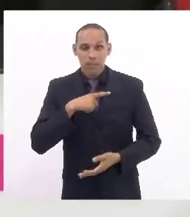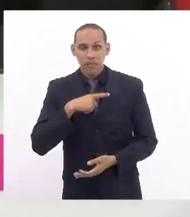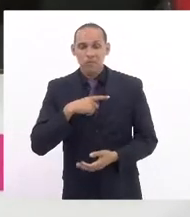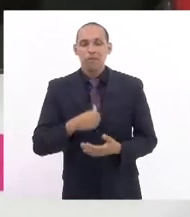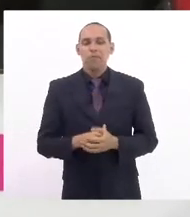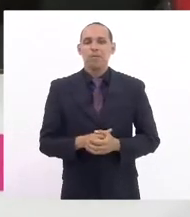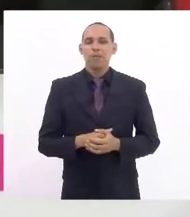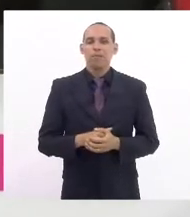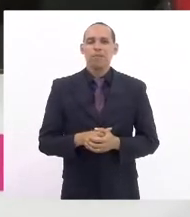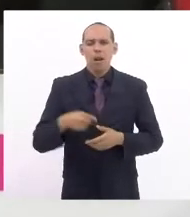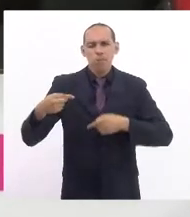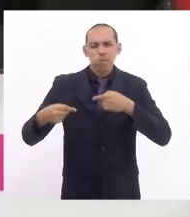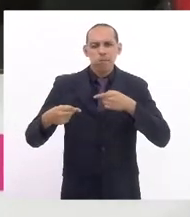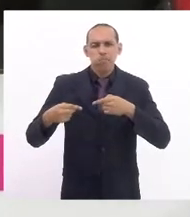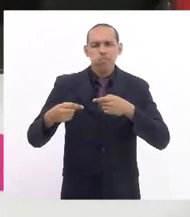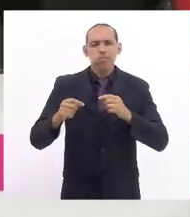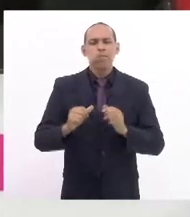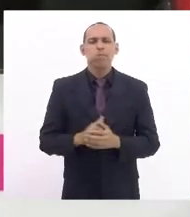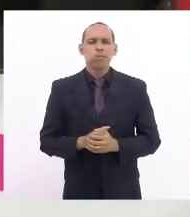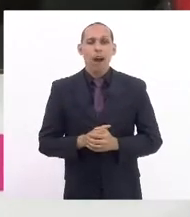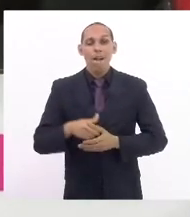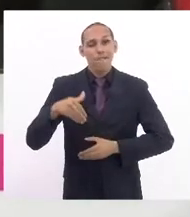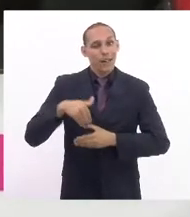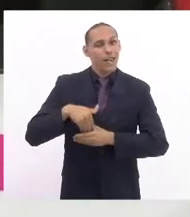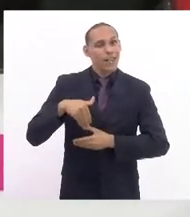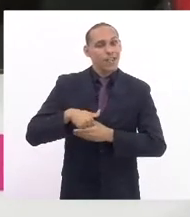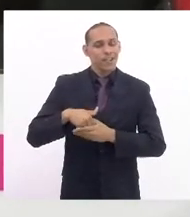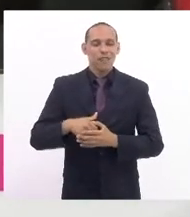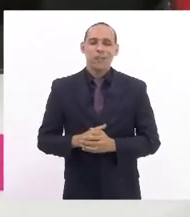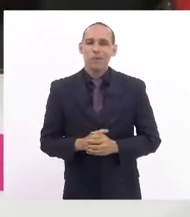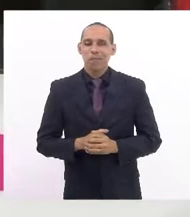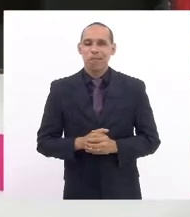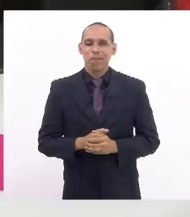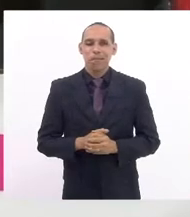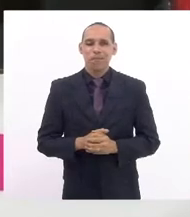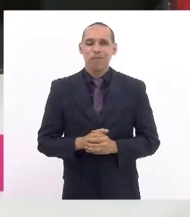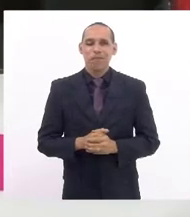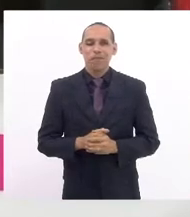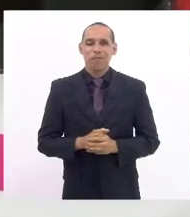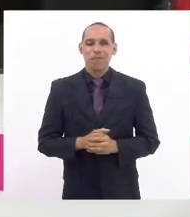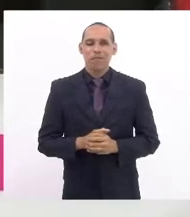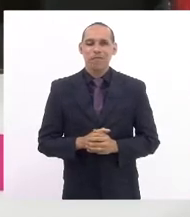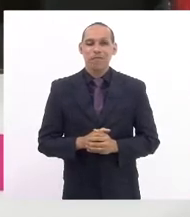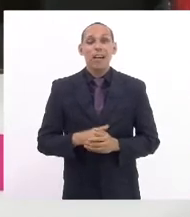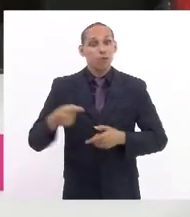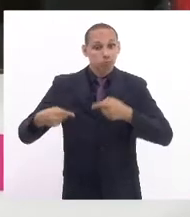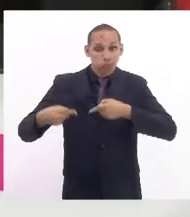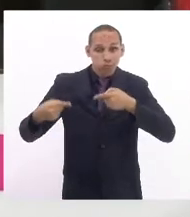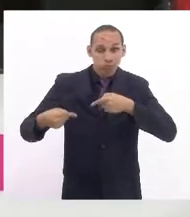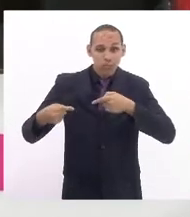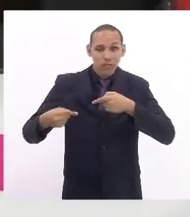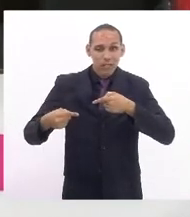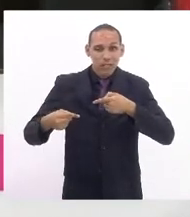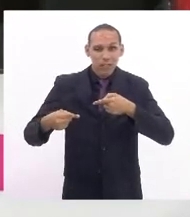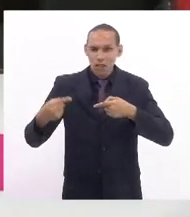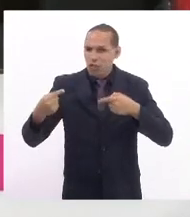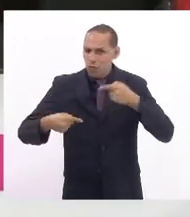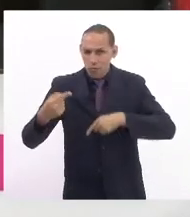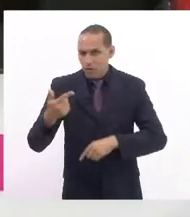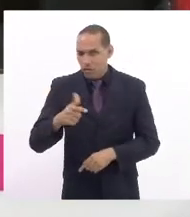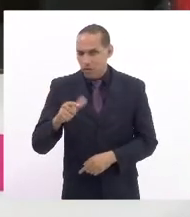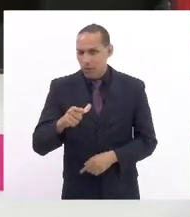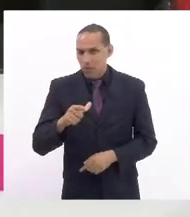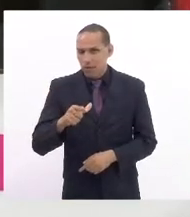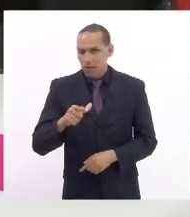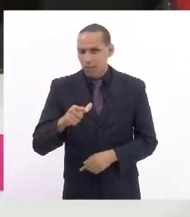em votação, em votação, em discussão, não havendo mais o que queira discutir,